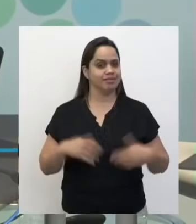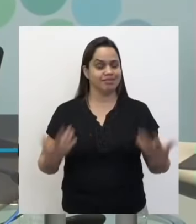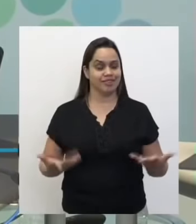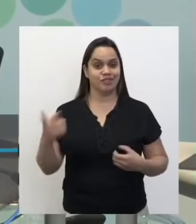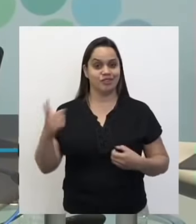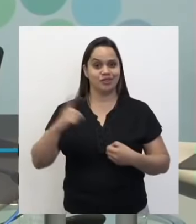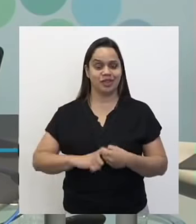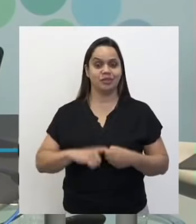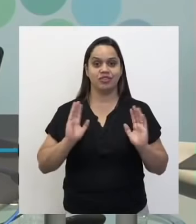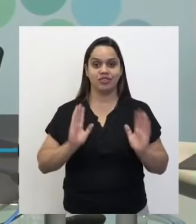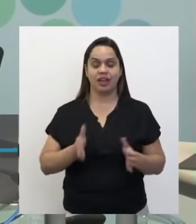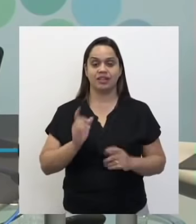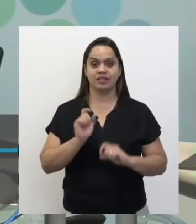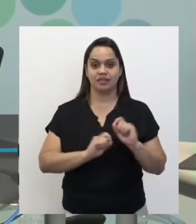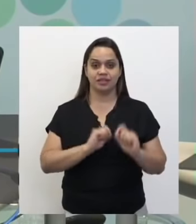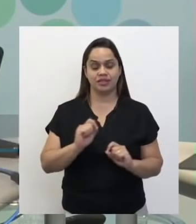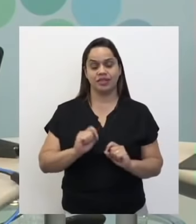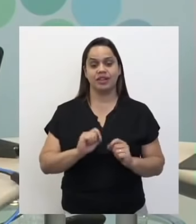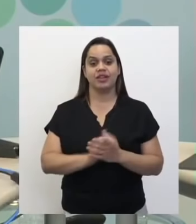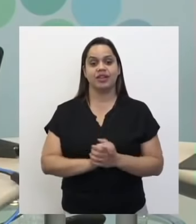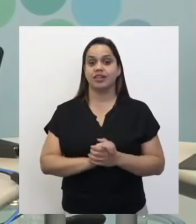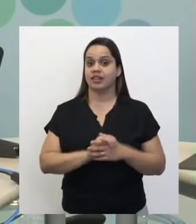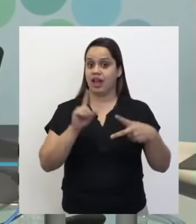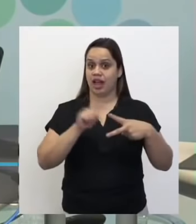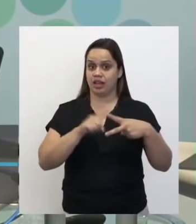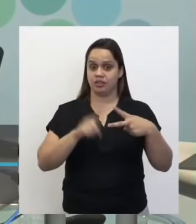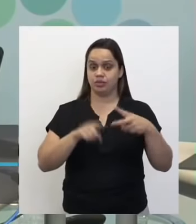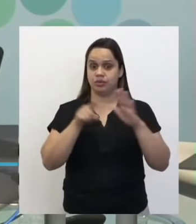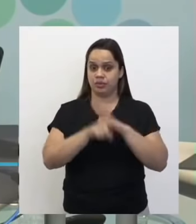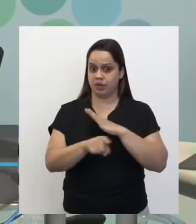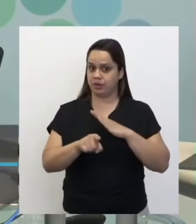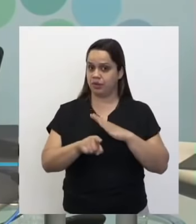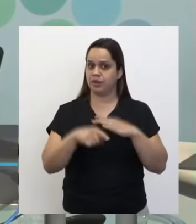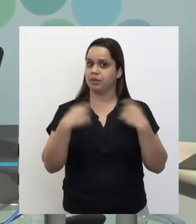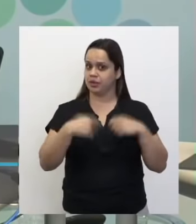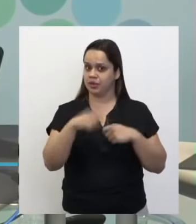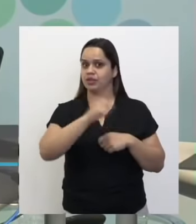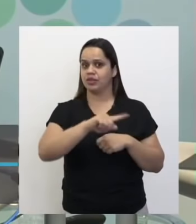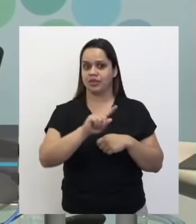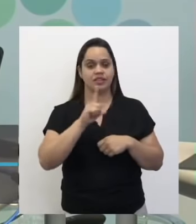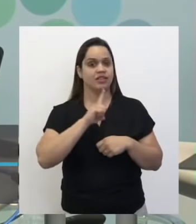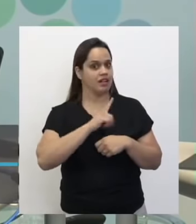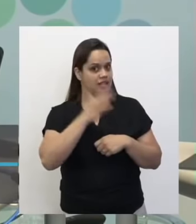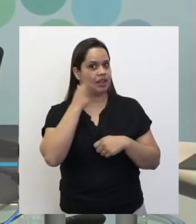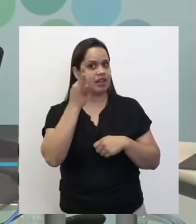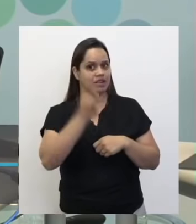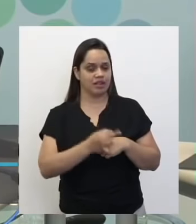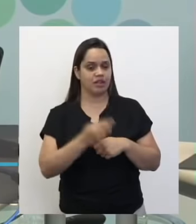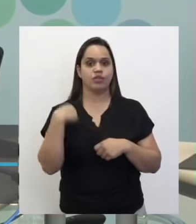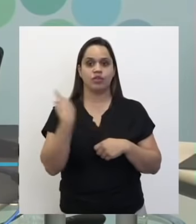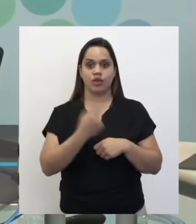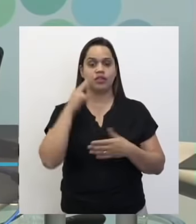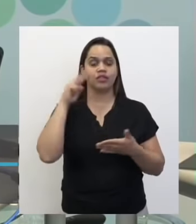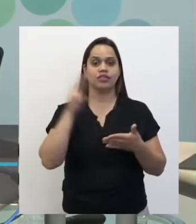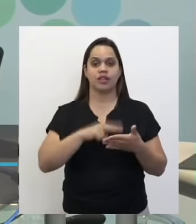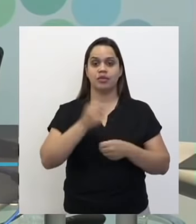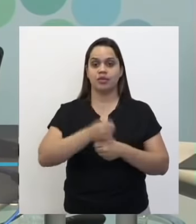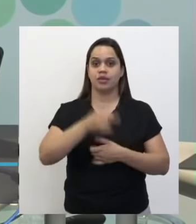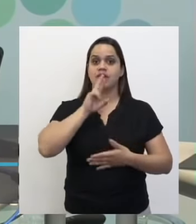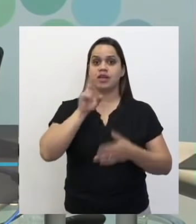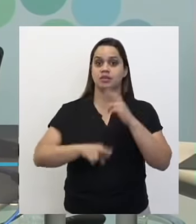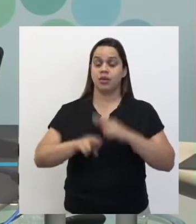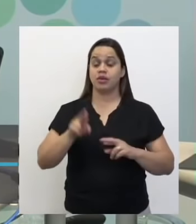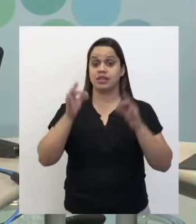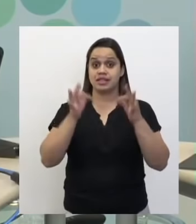Voltamos. Essas perguntas aí exigiram de vocês bastante atenção. A gente achou bastante respostas corretas